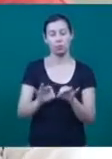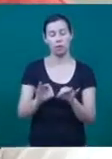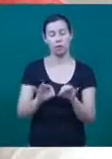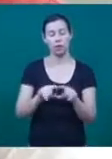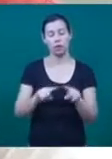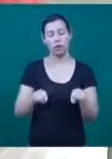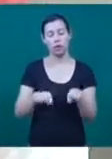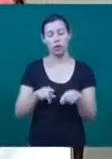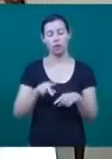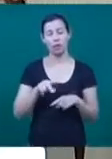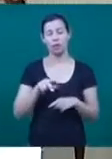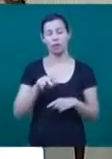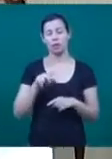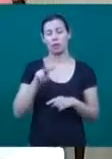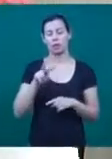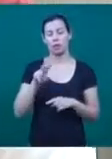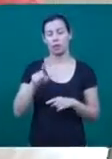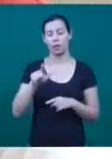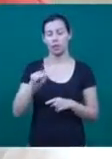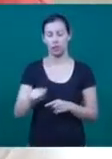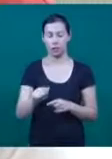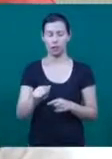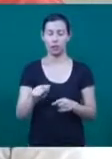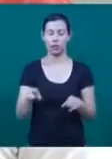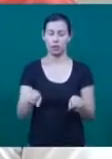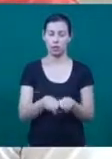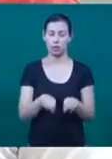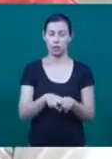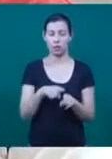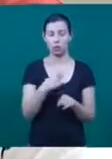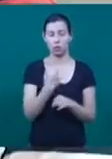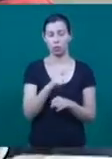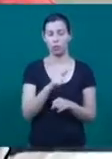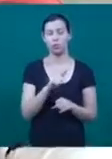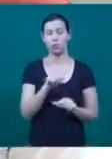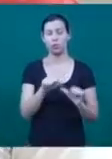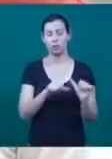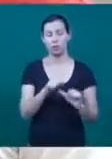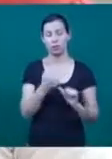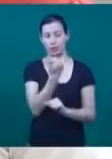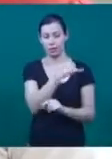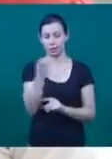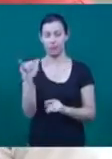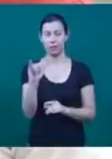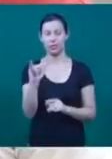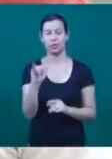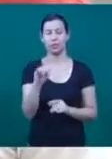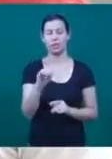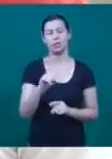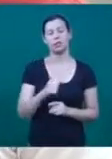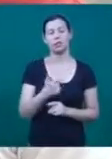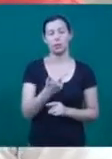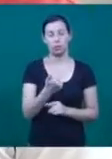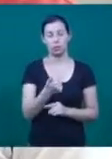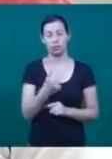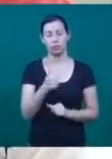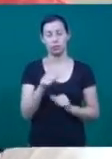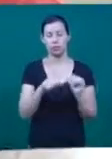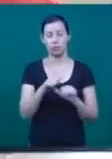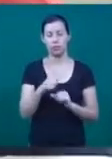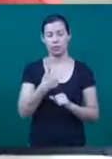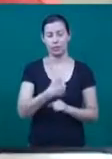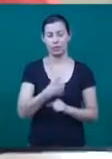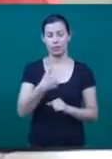comprei também um inversor. No caso, eu transformo os 12 volts da bateria em 110 ou 220 volts,